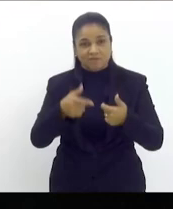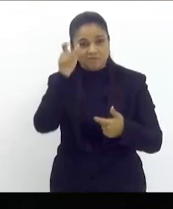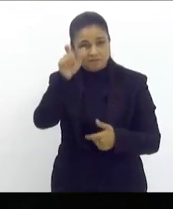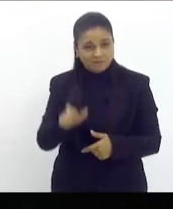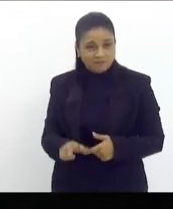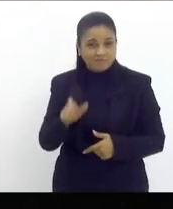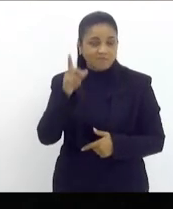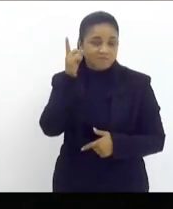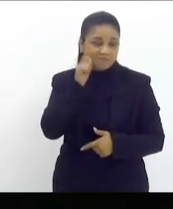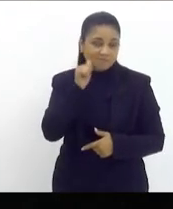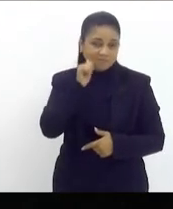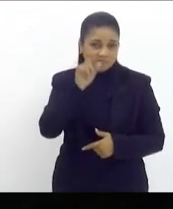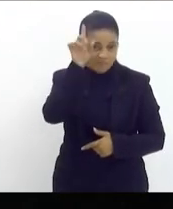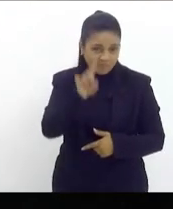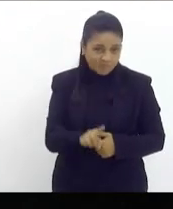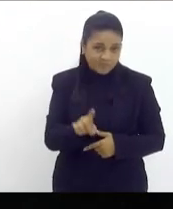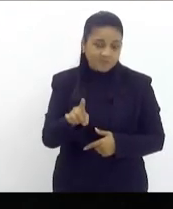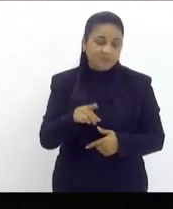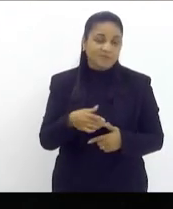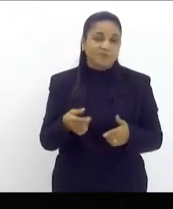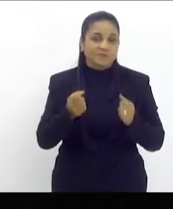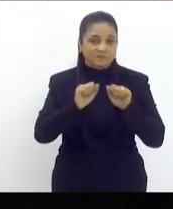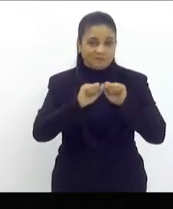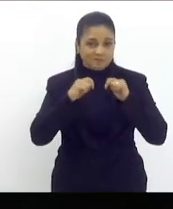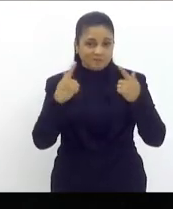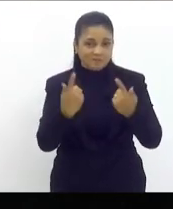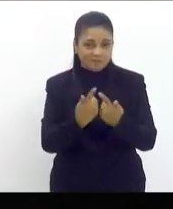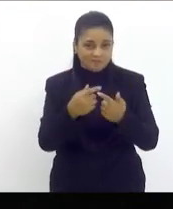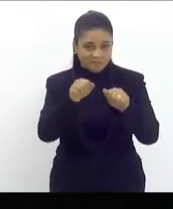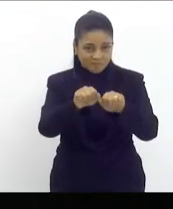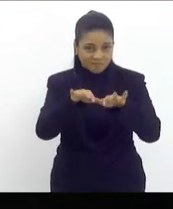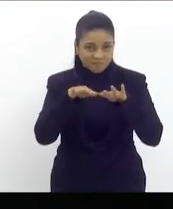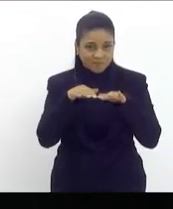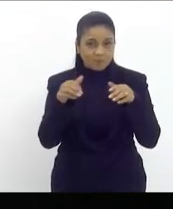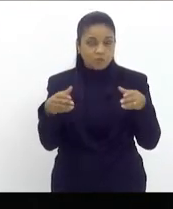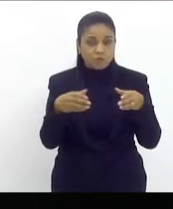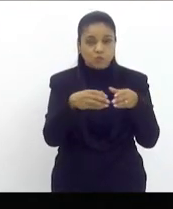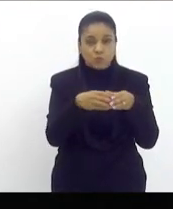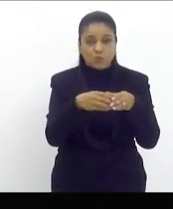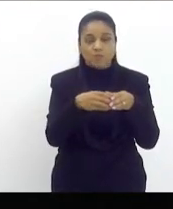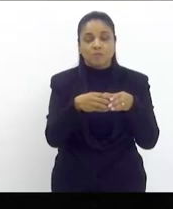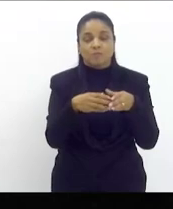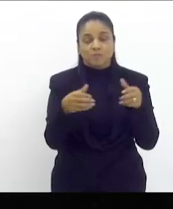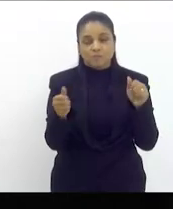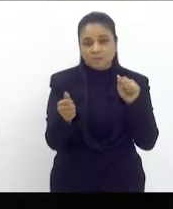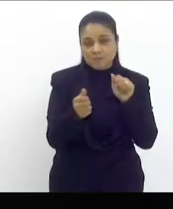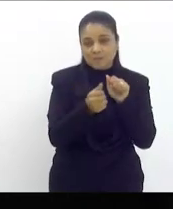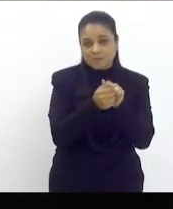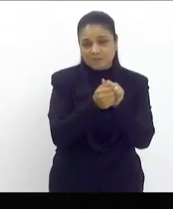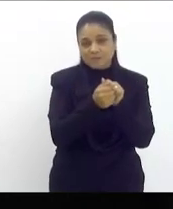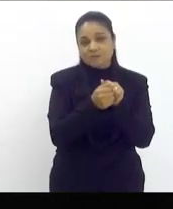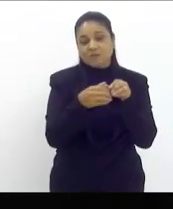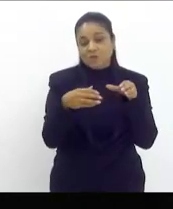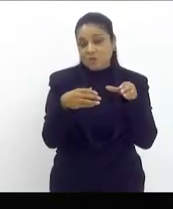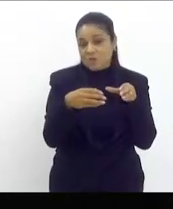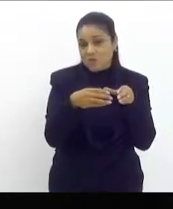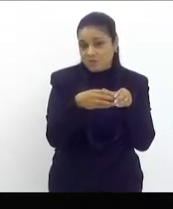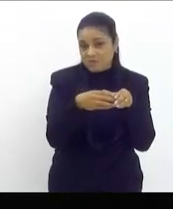das mulheres da assembleia legislativa juntamente com a comissão de trabalho presidida de maneira